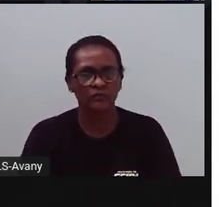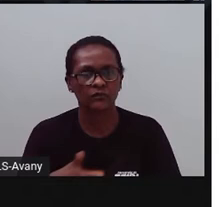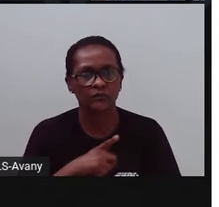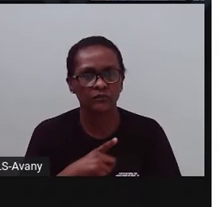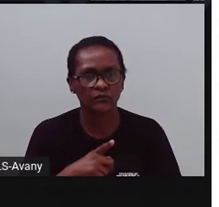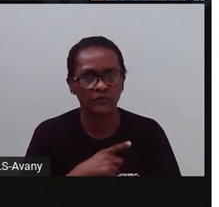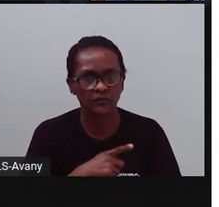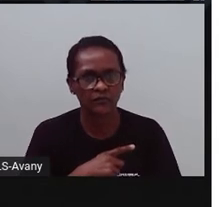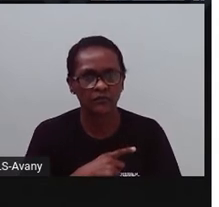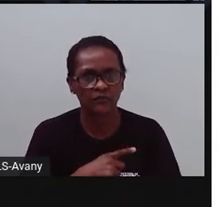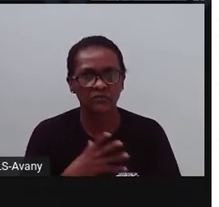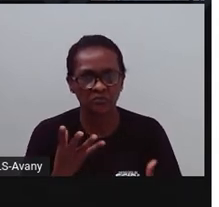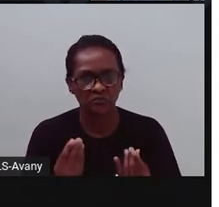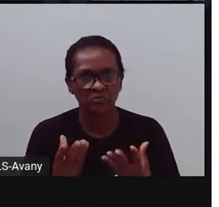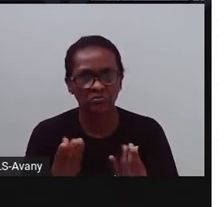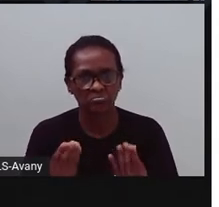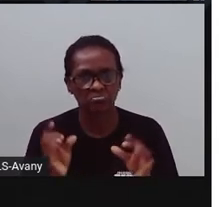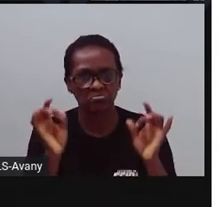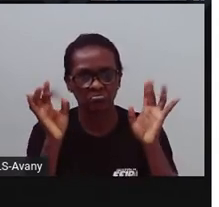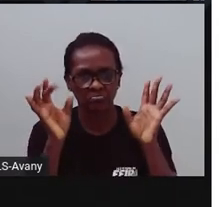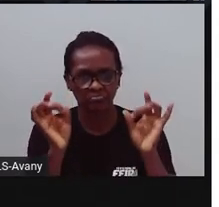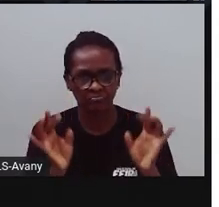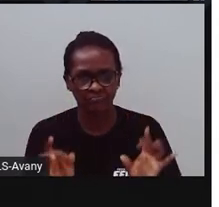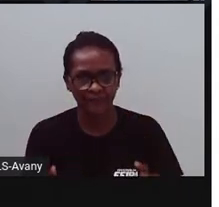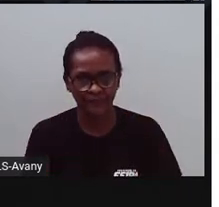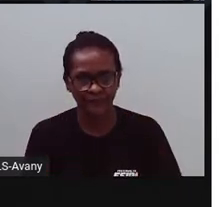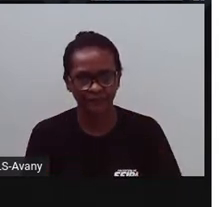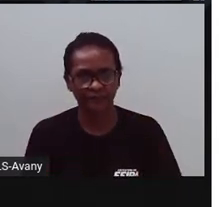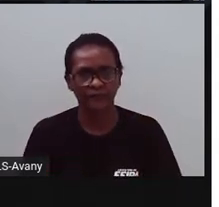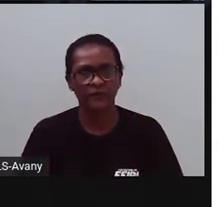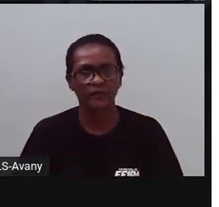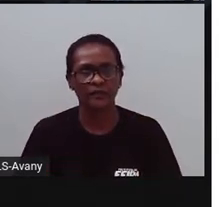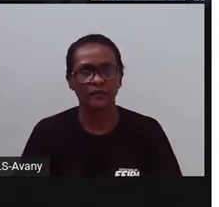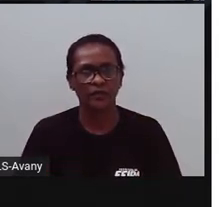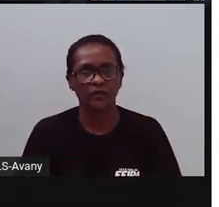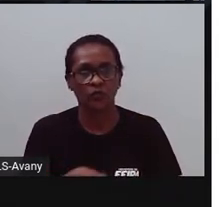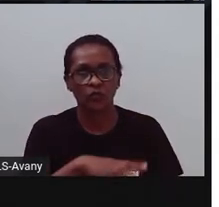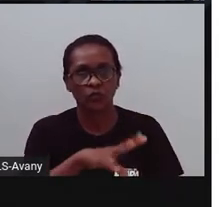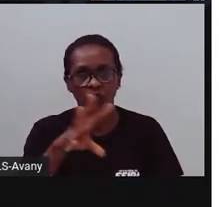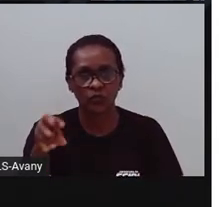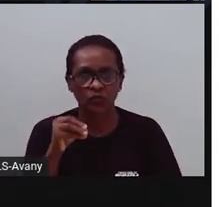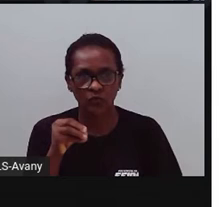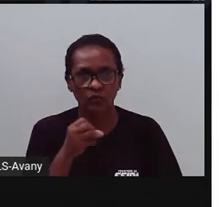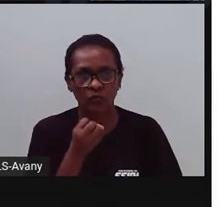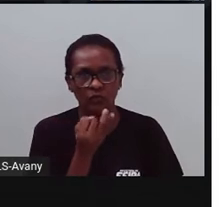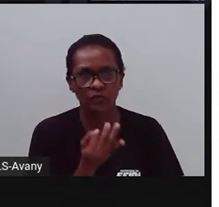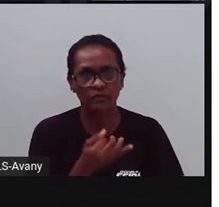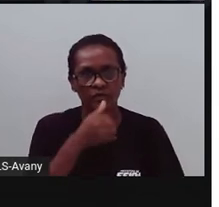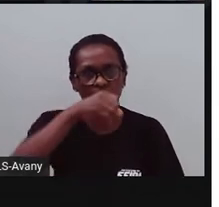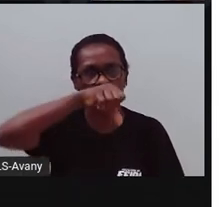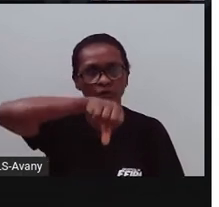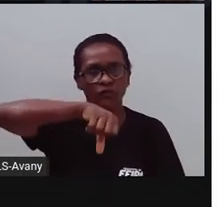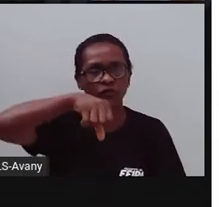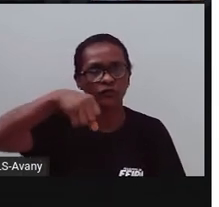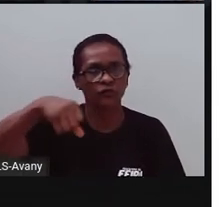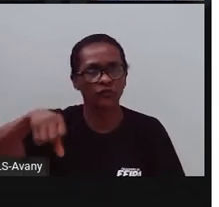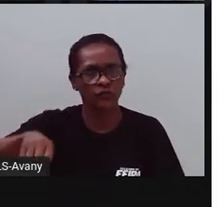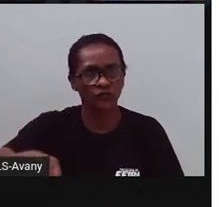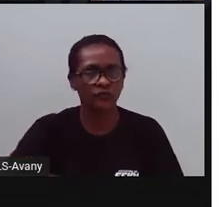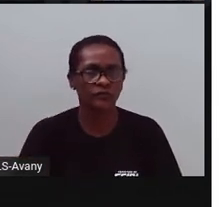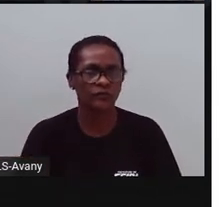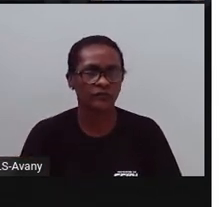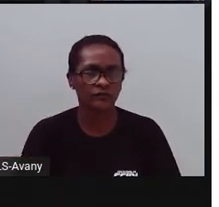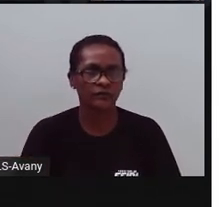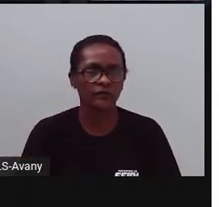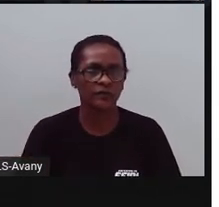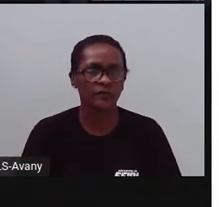Acácia, Feira 7, Olhos d'Água, né? E aí tem o... Feira divide os seus bairros